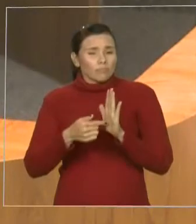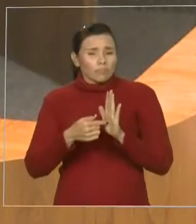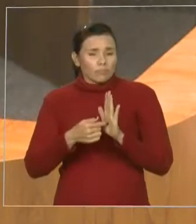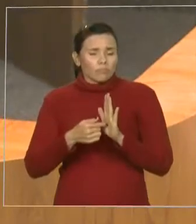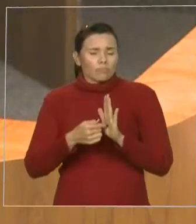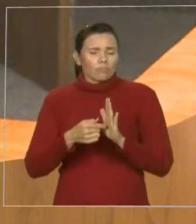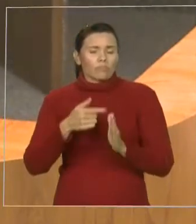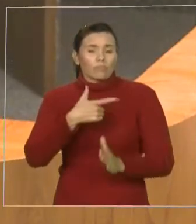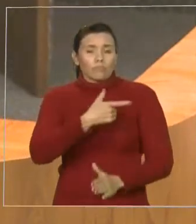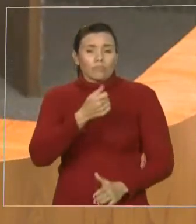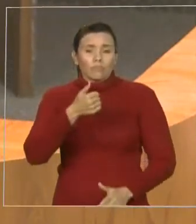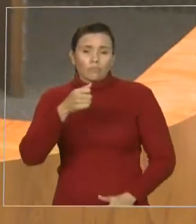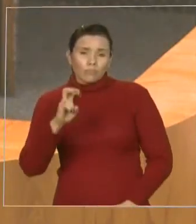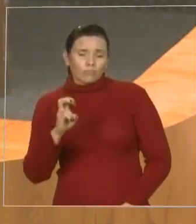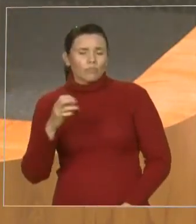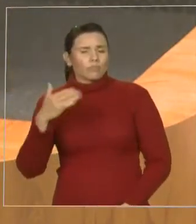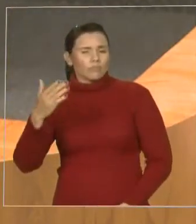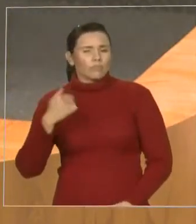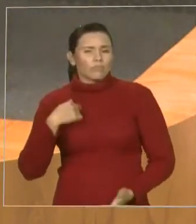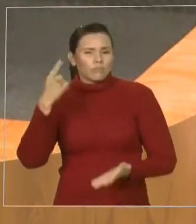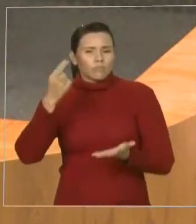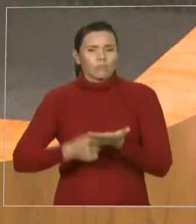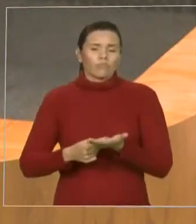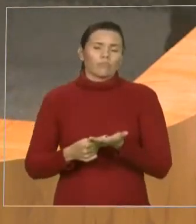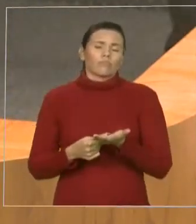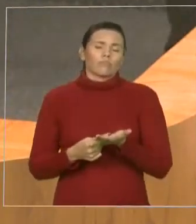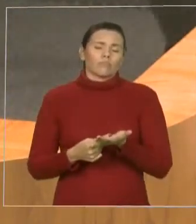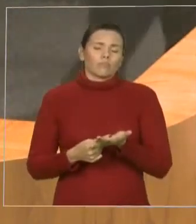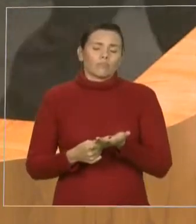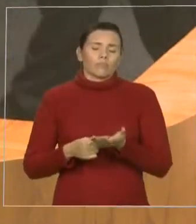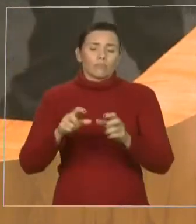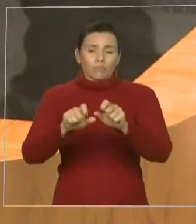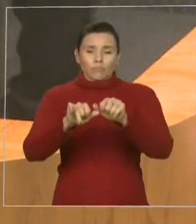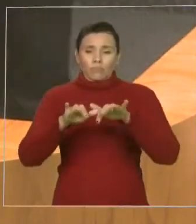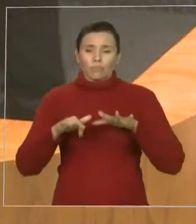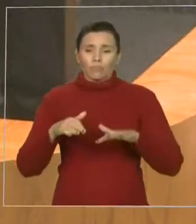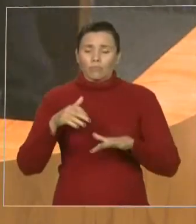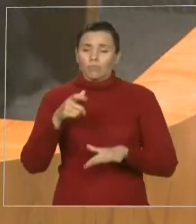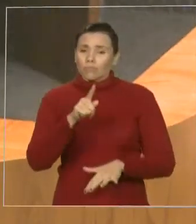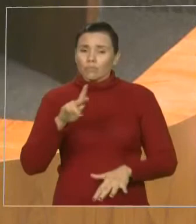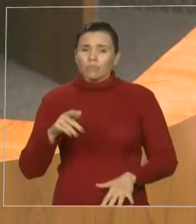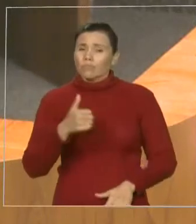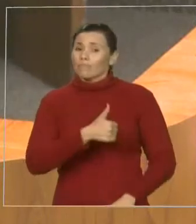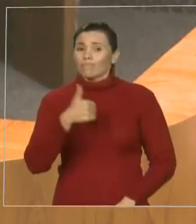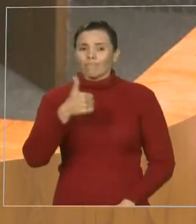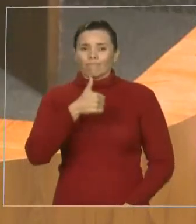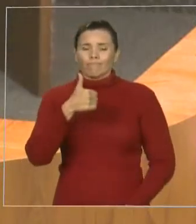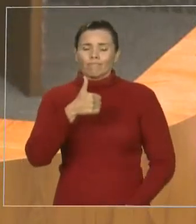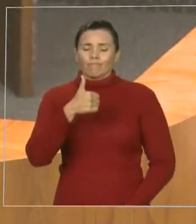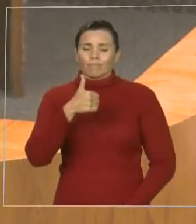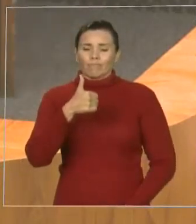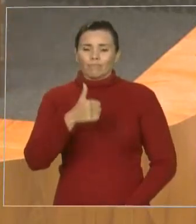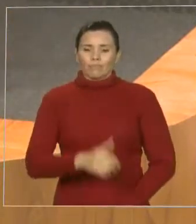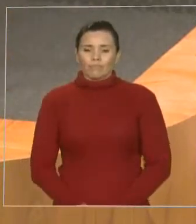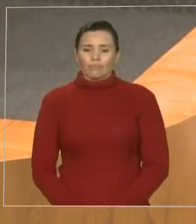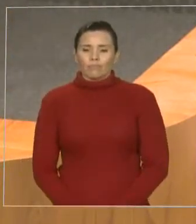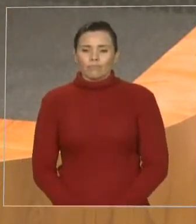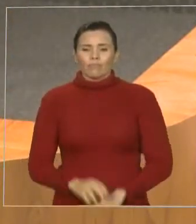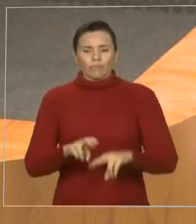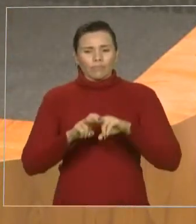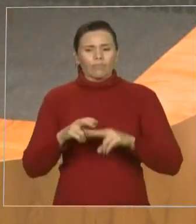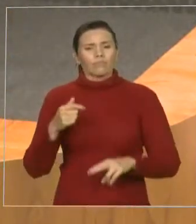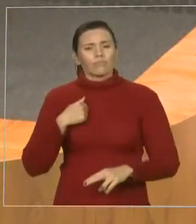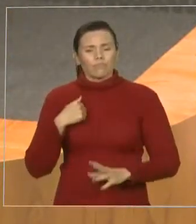fizemos a primeira audiência pública para discutir a situação dos conselhos tutelares do Maranhão. Ou seja, nós estamos perseguindo